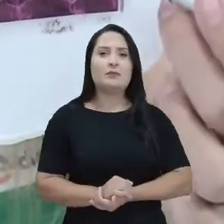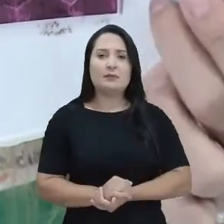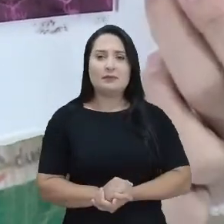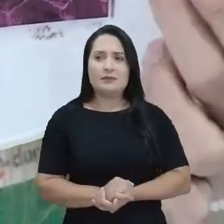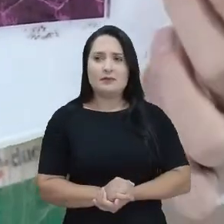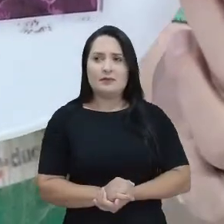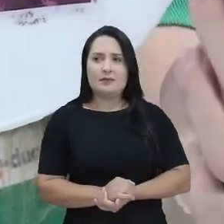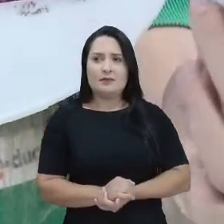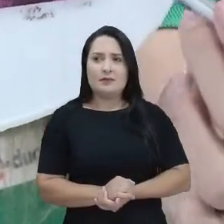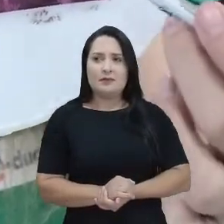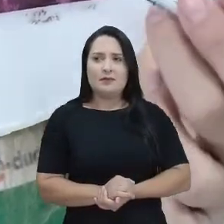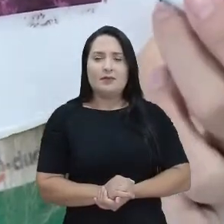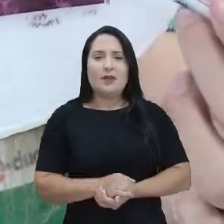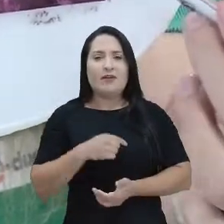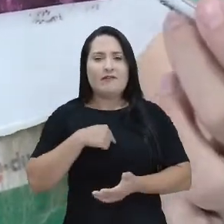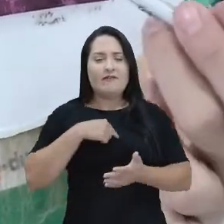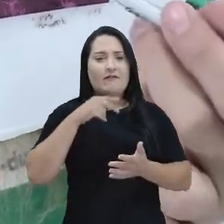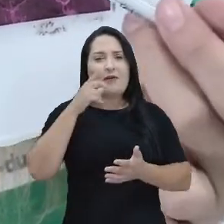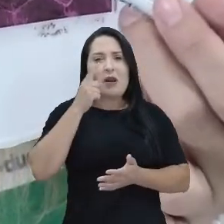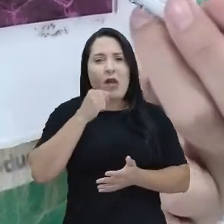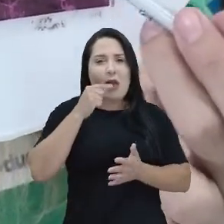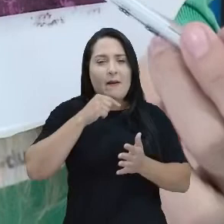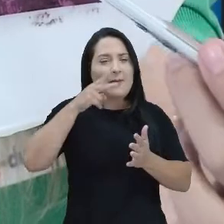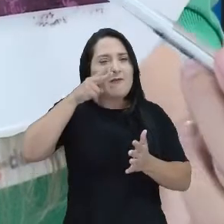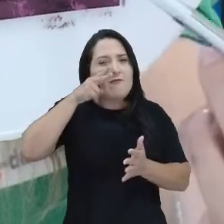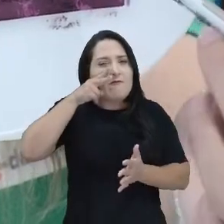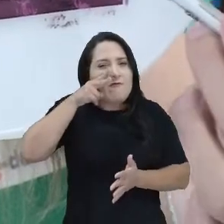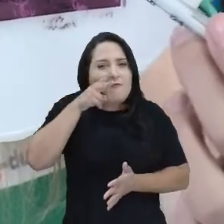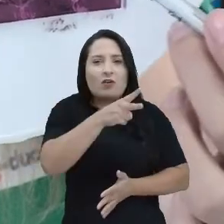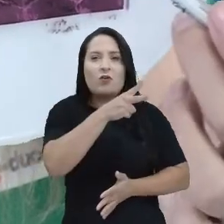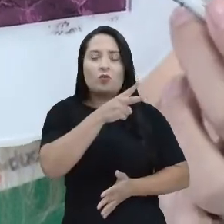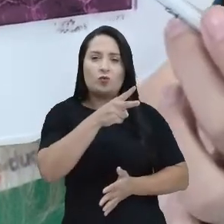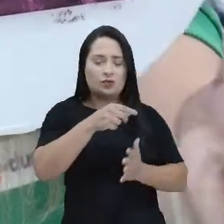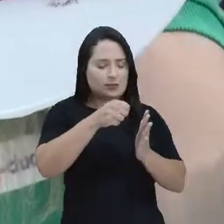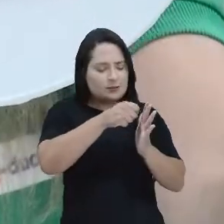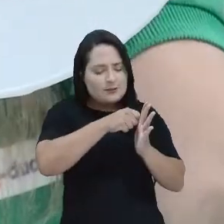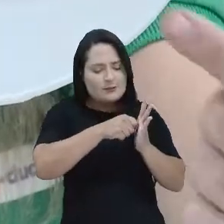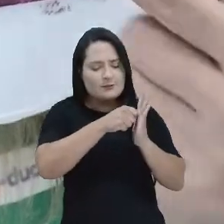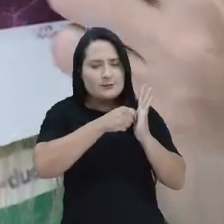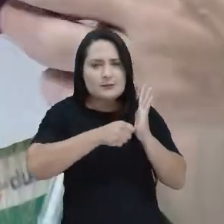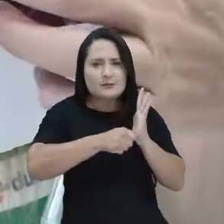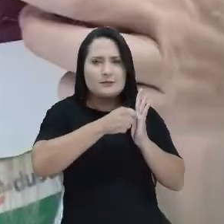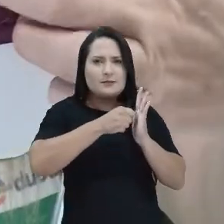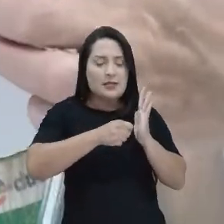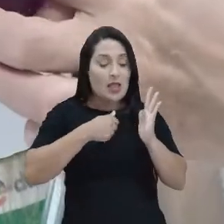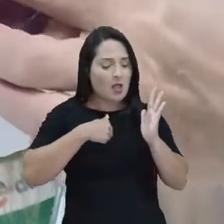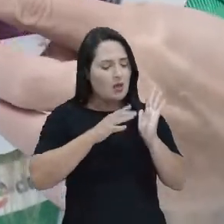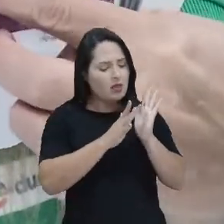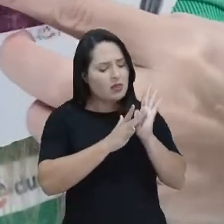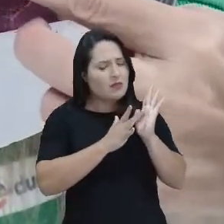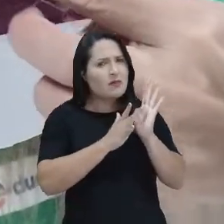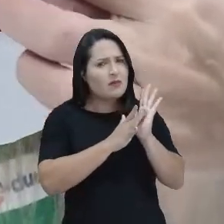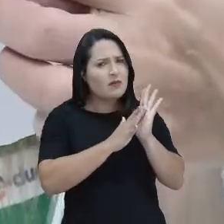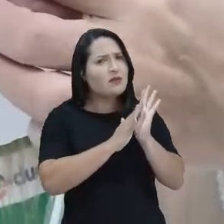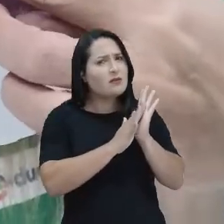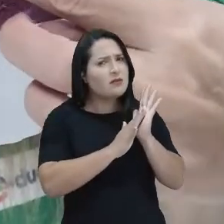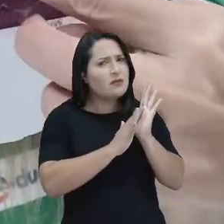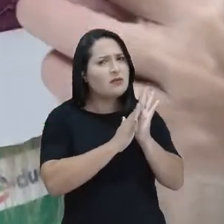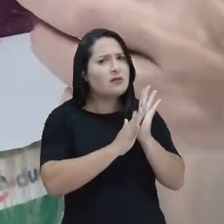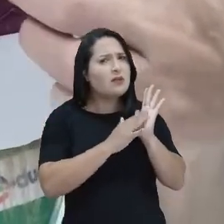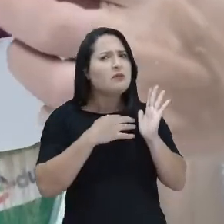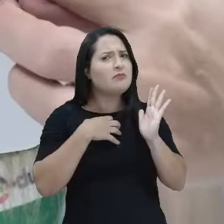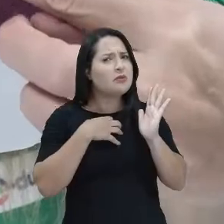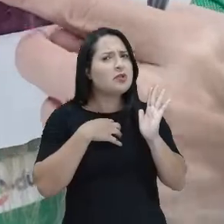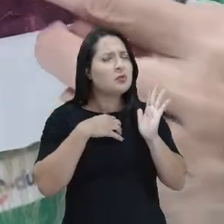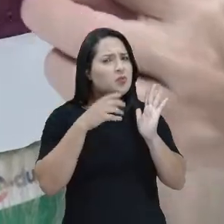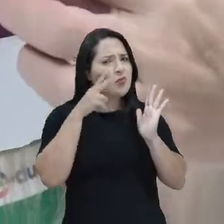o lápis com muita força. Eu marquei bastante. Se eu passar o dedinho aqui, olha, eu sinto que está